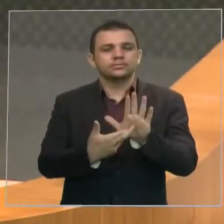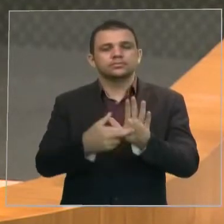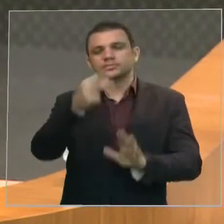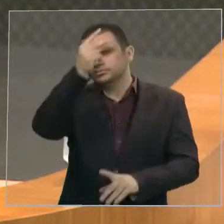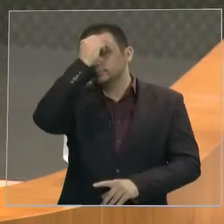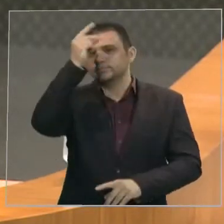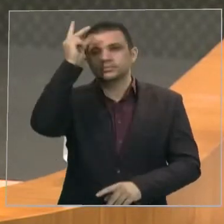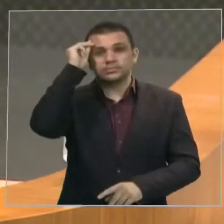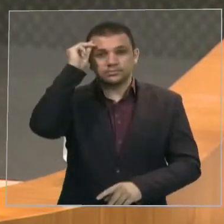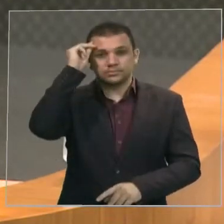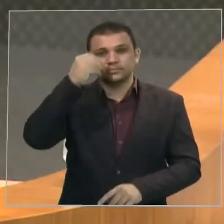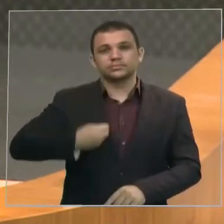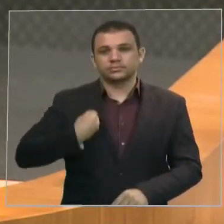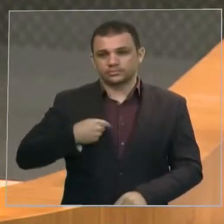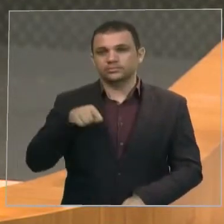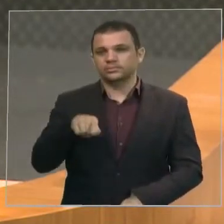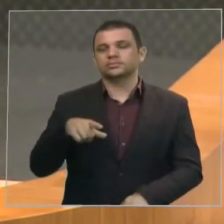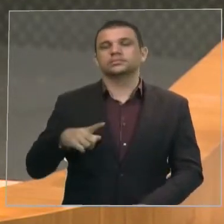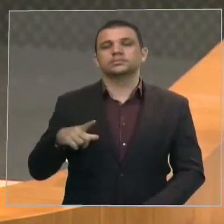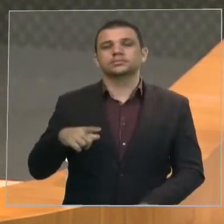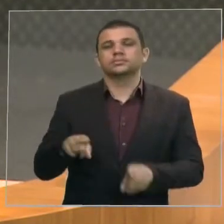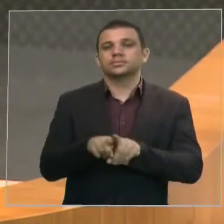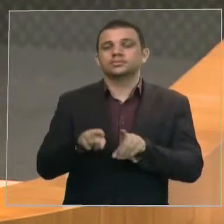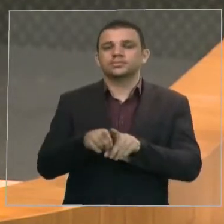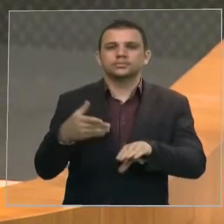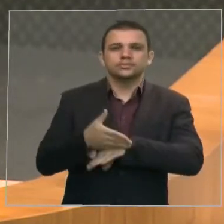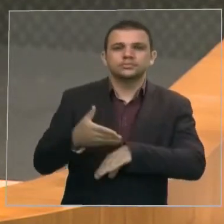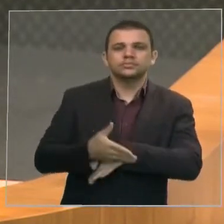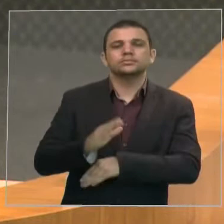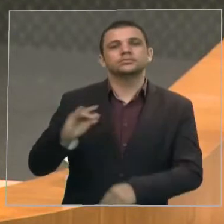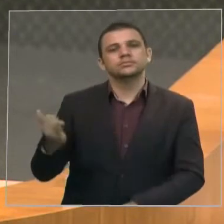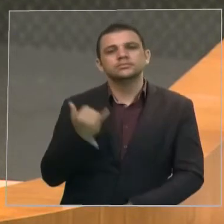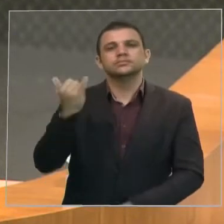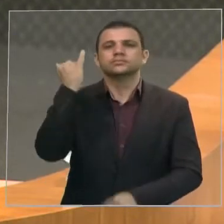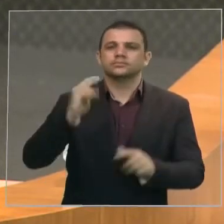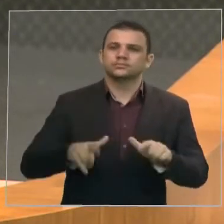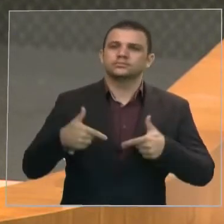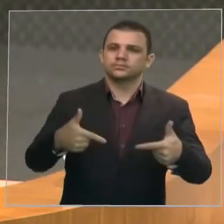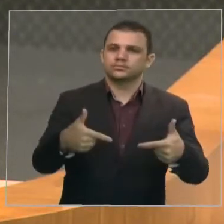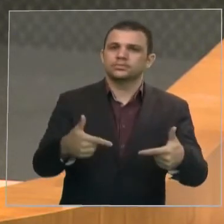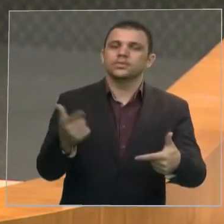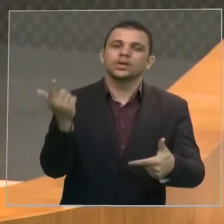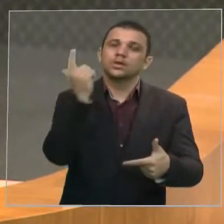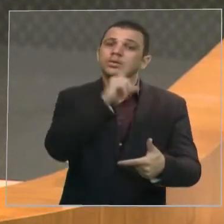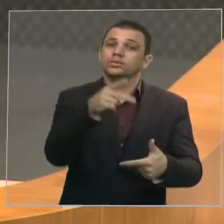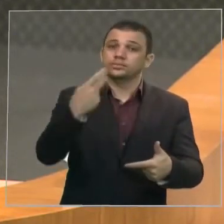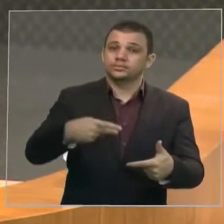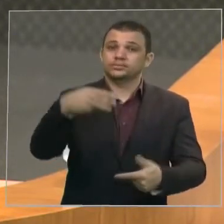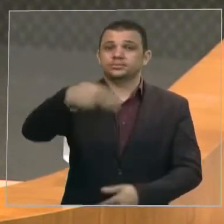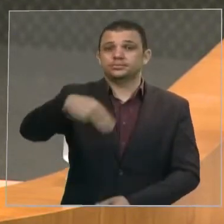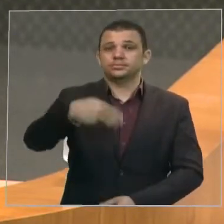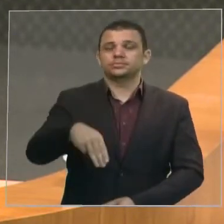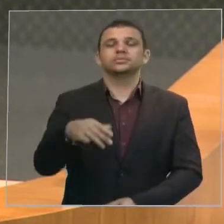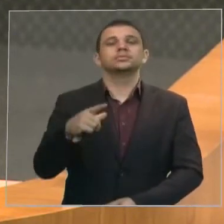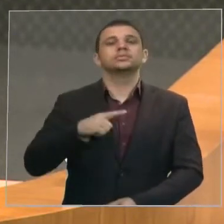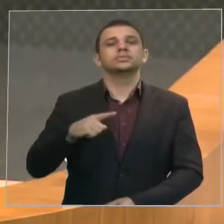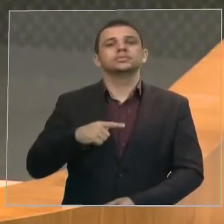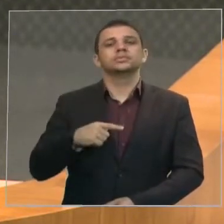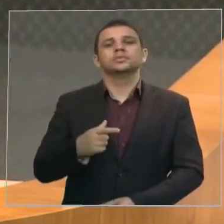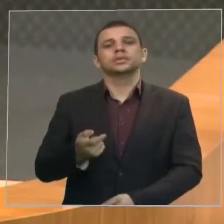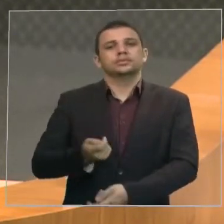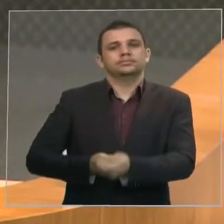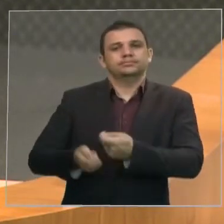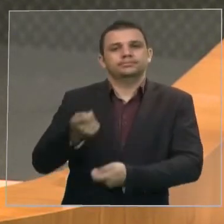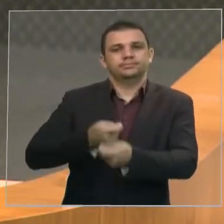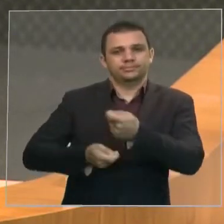municipais que estavam ali participando daquela iniciativa tão importante que gera para o Maranhão divisas no que se refere à